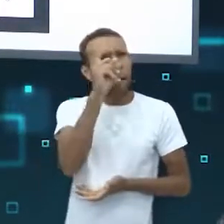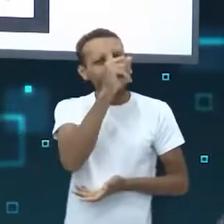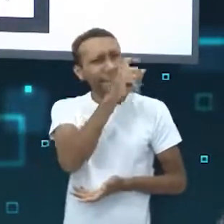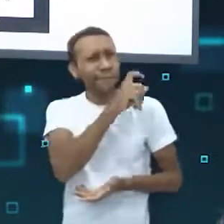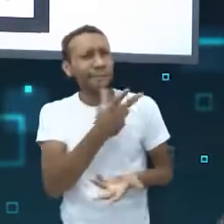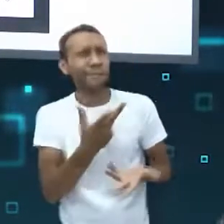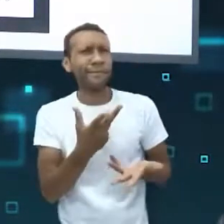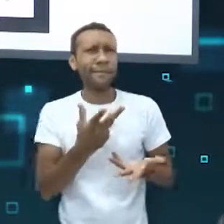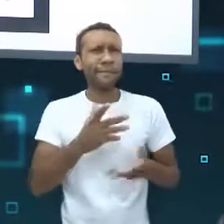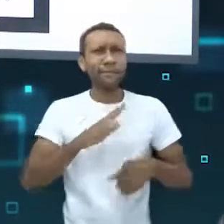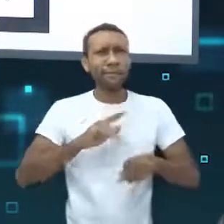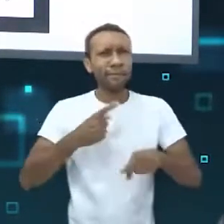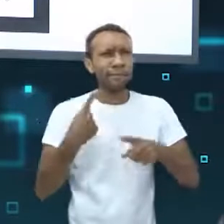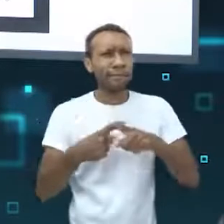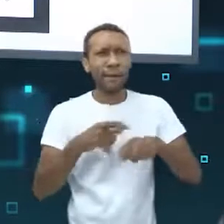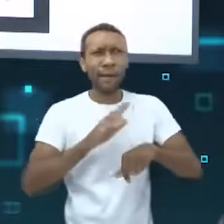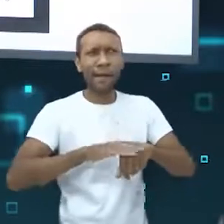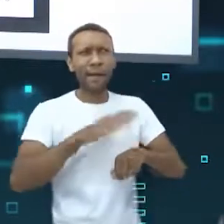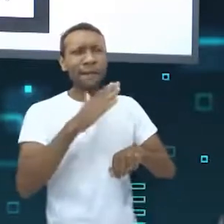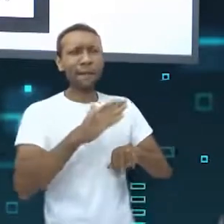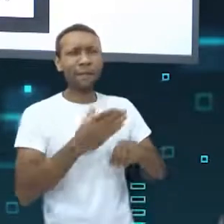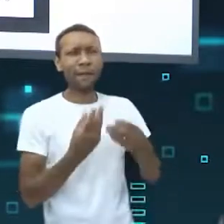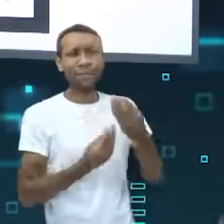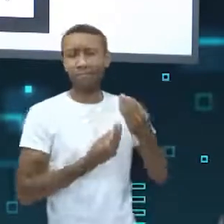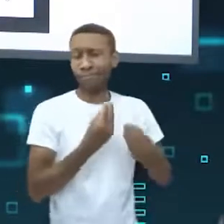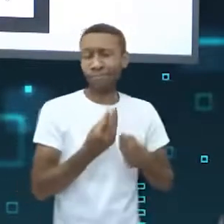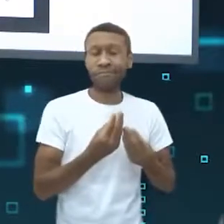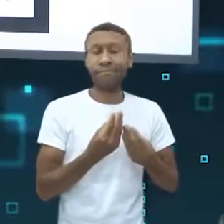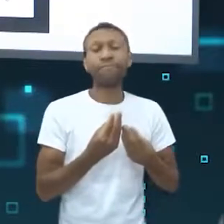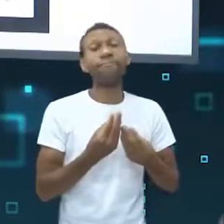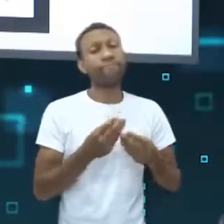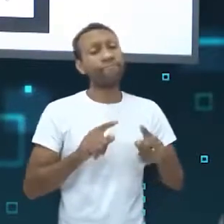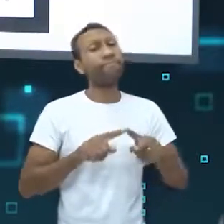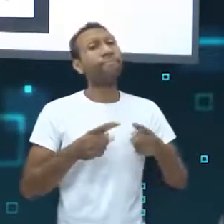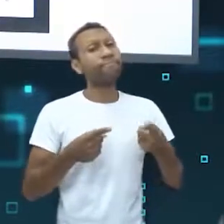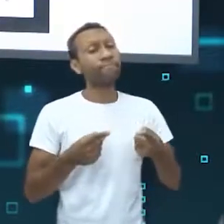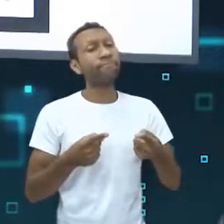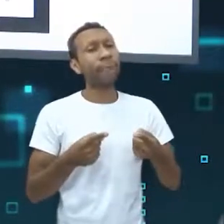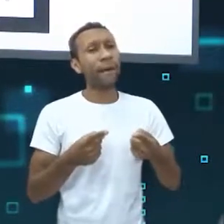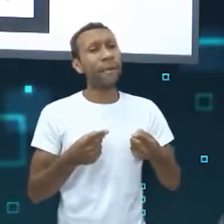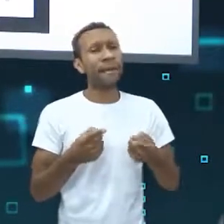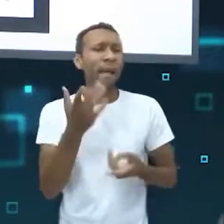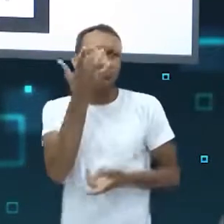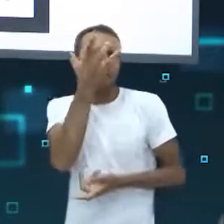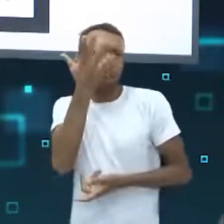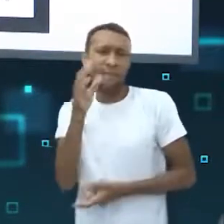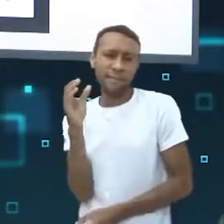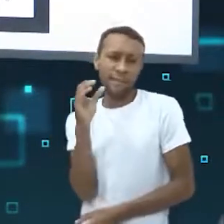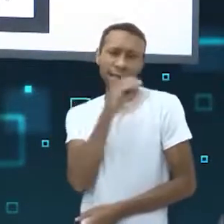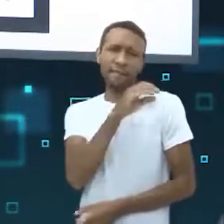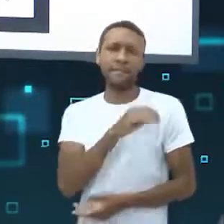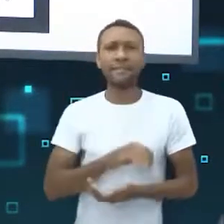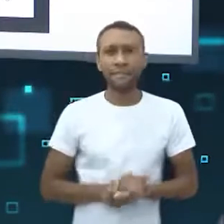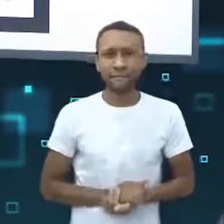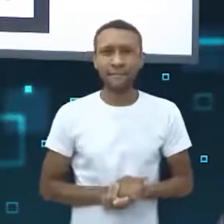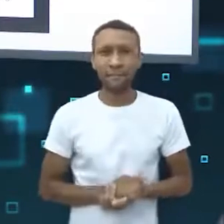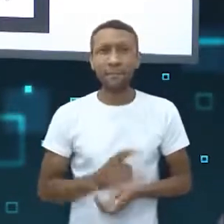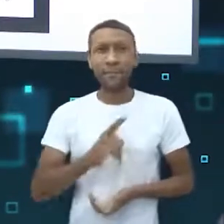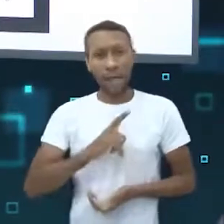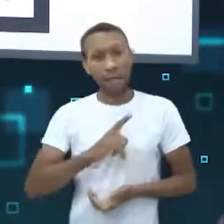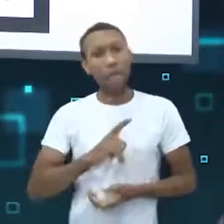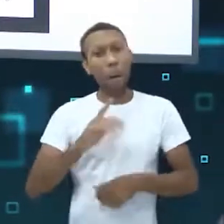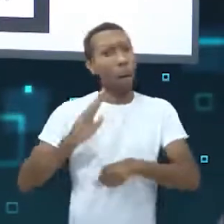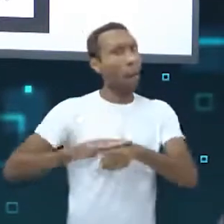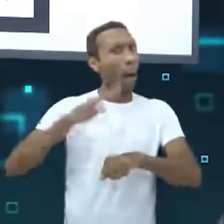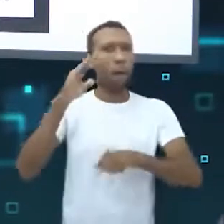complicado, por ser um recurso a mais necessário para fazer login, mas na prática é bem simples e rápido e oferece uma